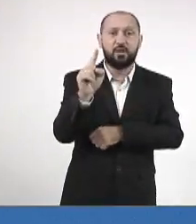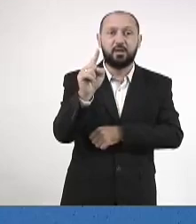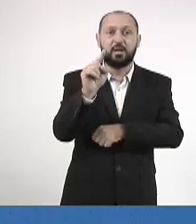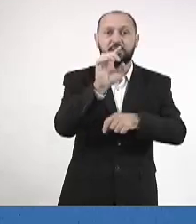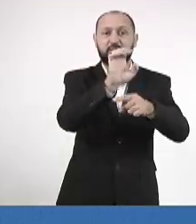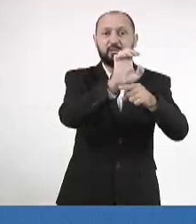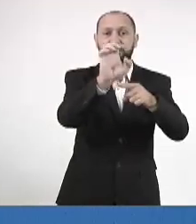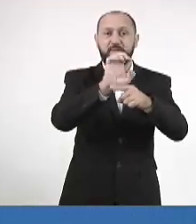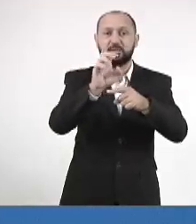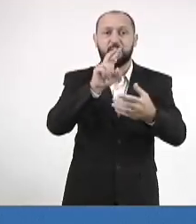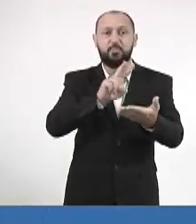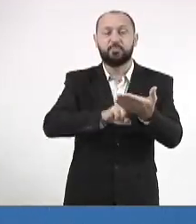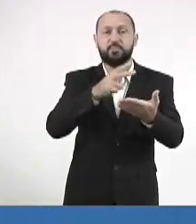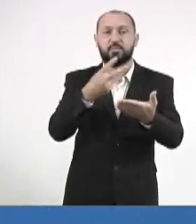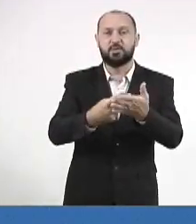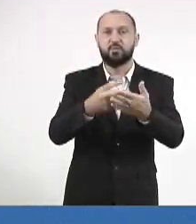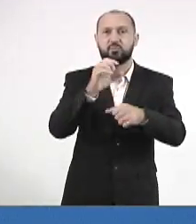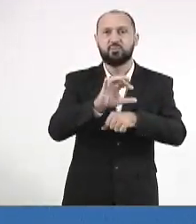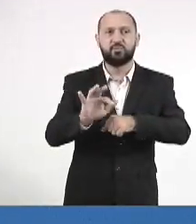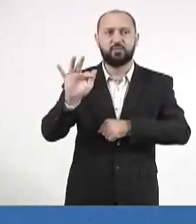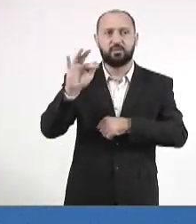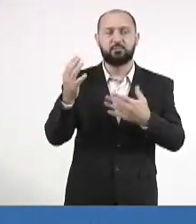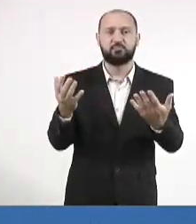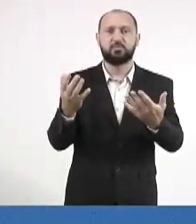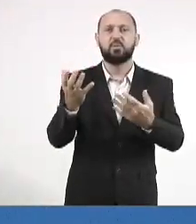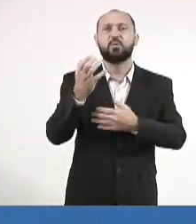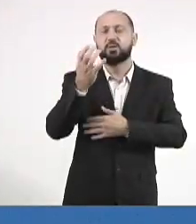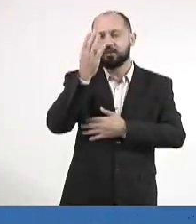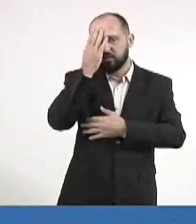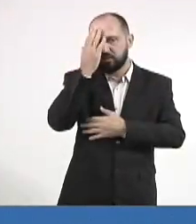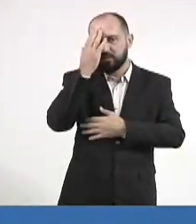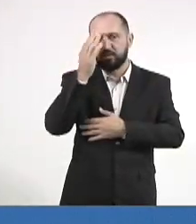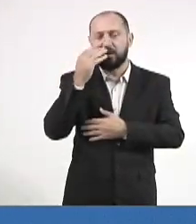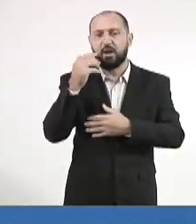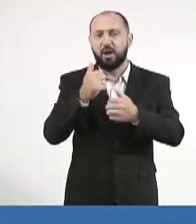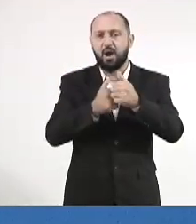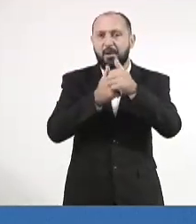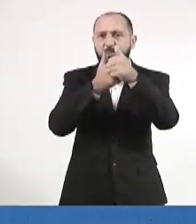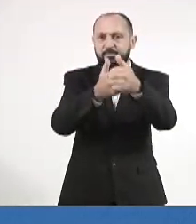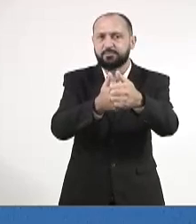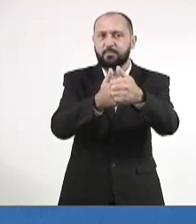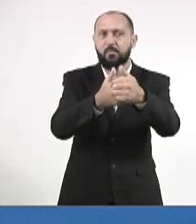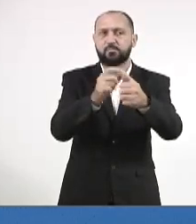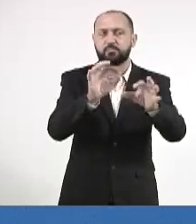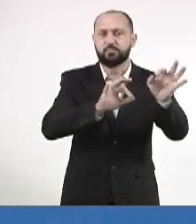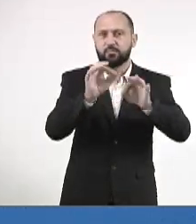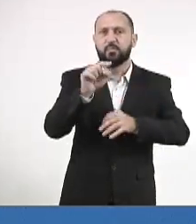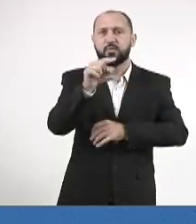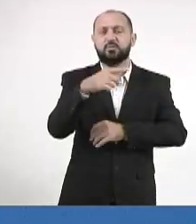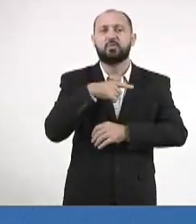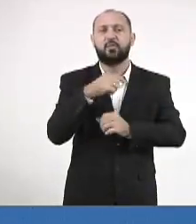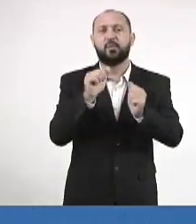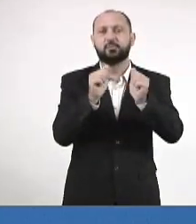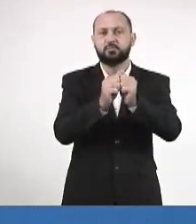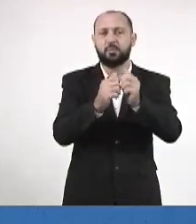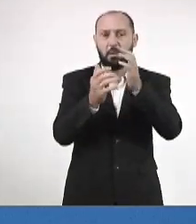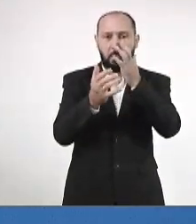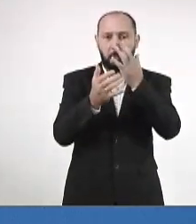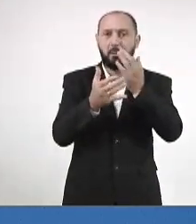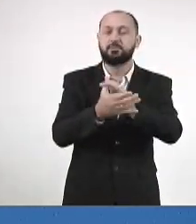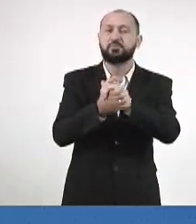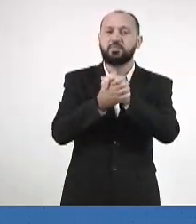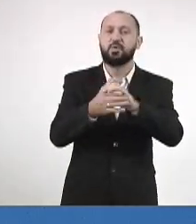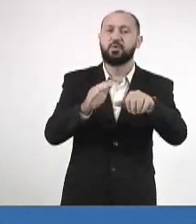Estado tem uma interpretação dessa Constituição. e eu gostaria, embalado no encaminhamento de Vossa Excelência, falei aqui com o deputado